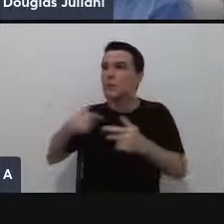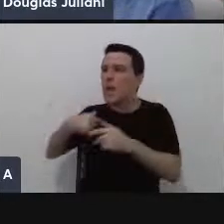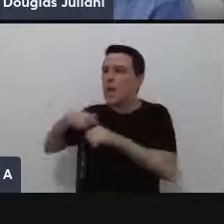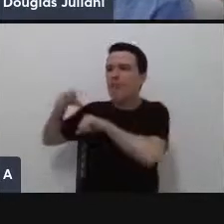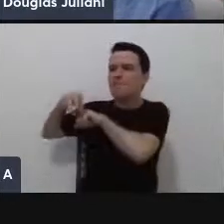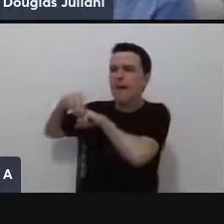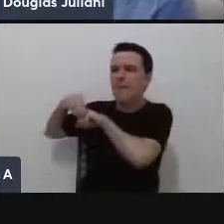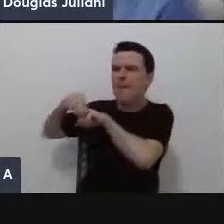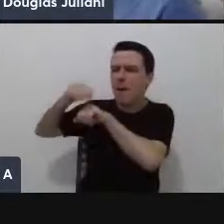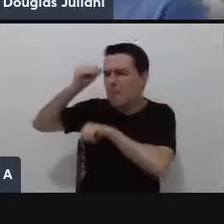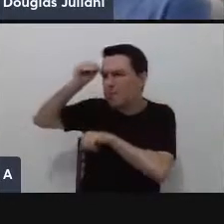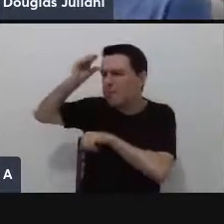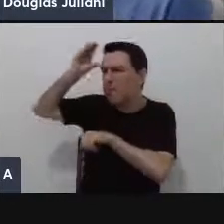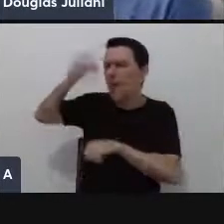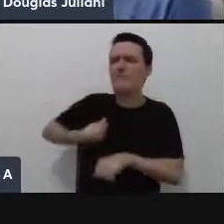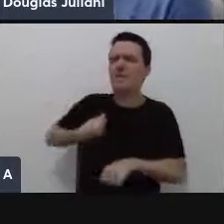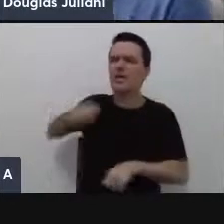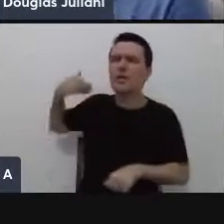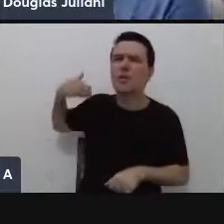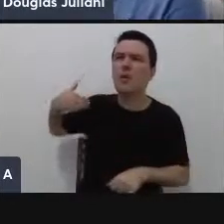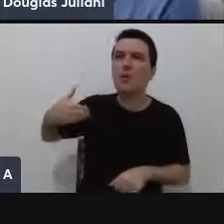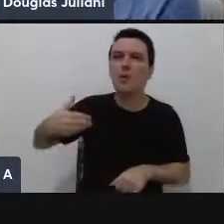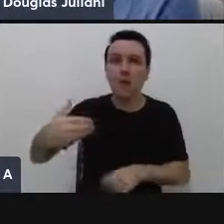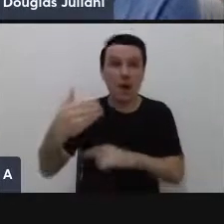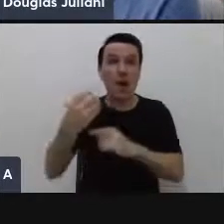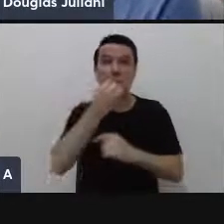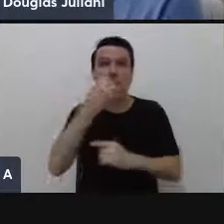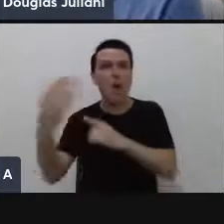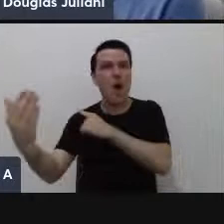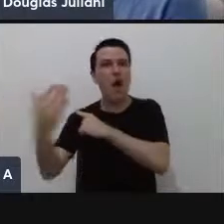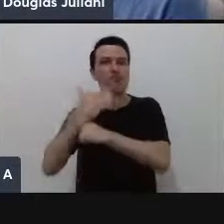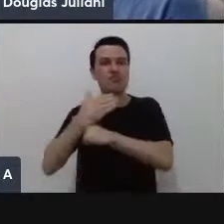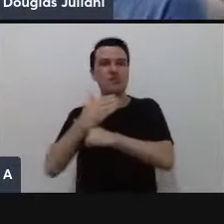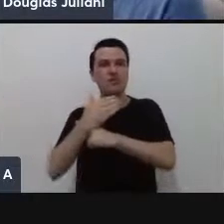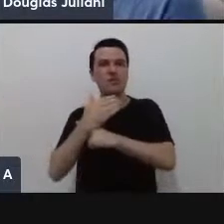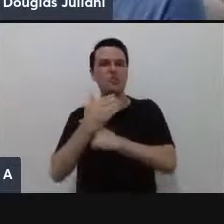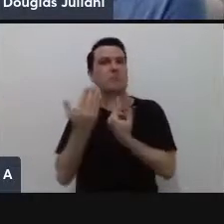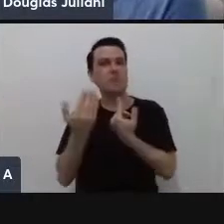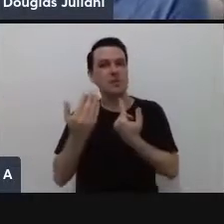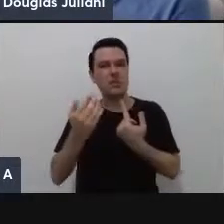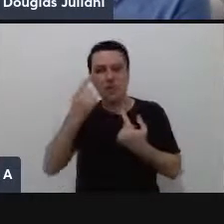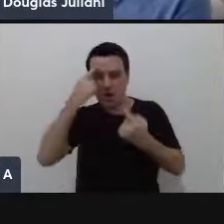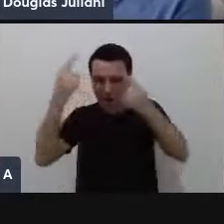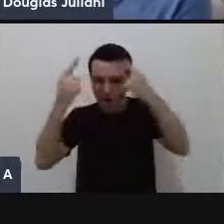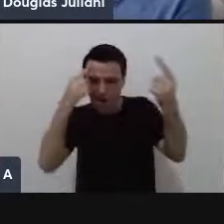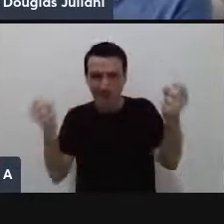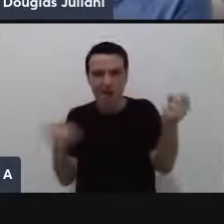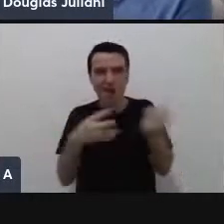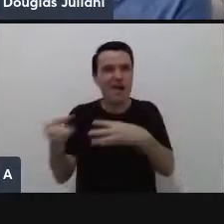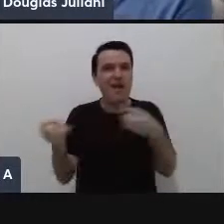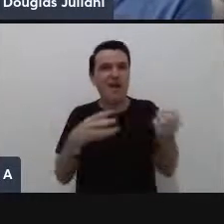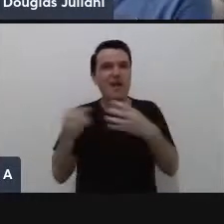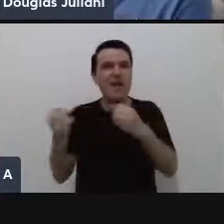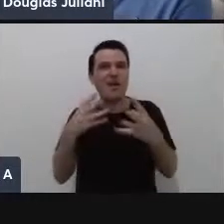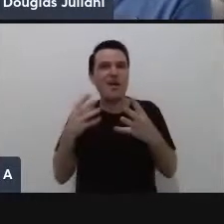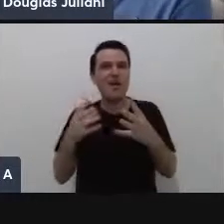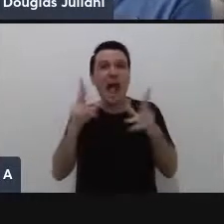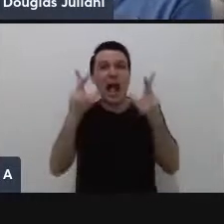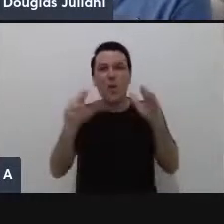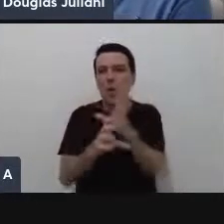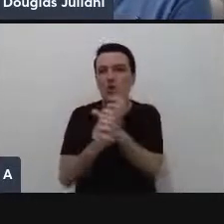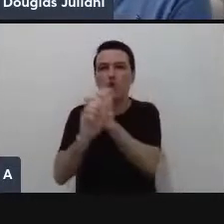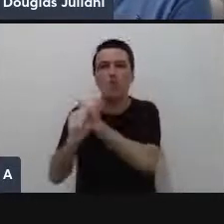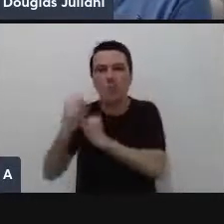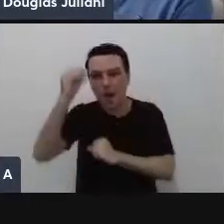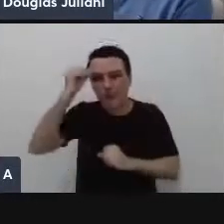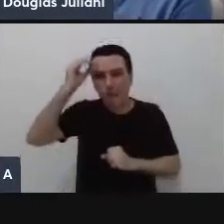bem diferente, tudo isso pode ser um potencial, sim, para colidir com o repertório que a gente tem na nossa mente e se